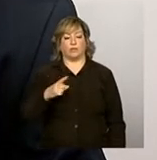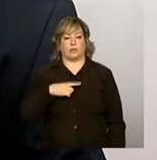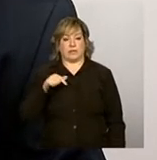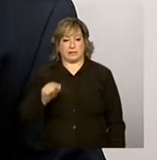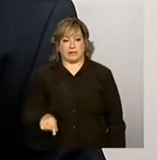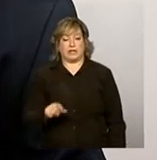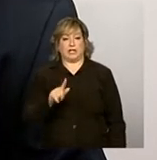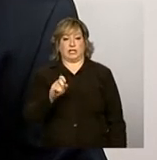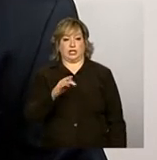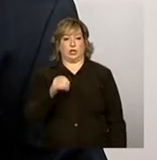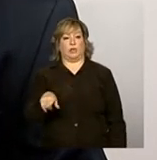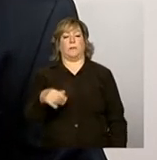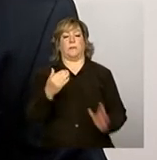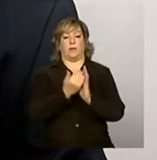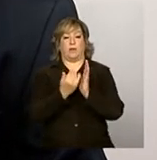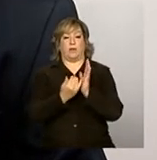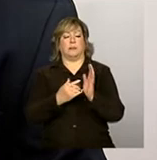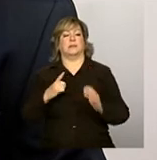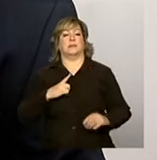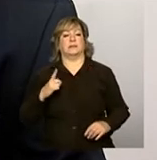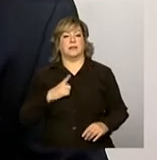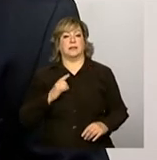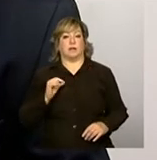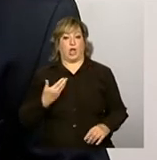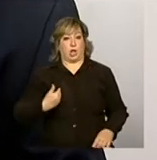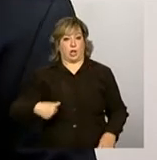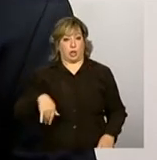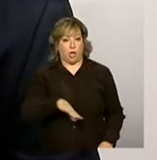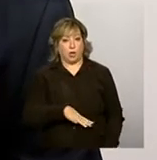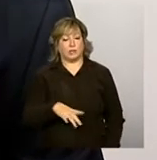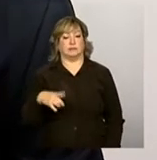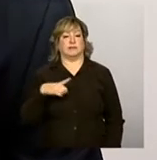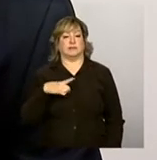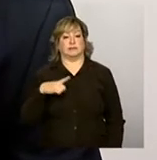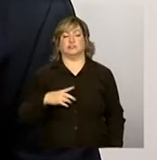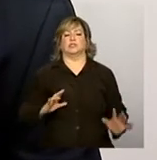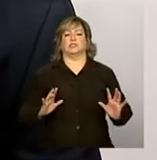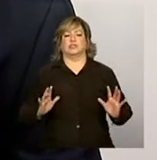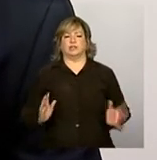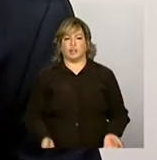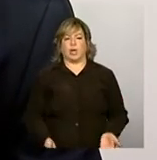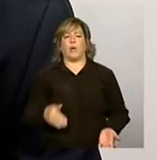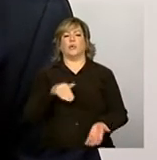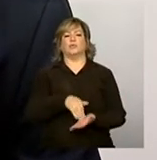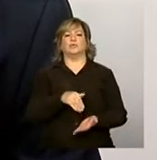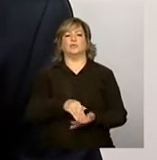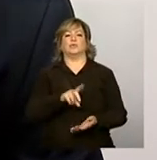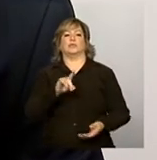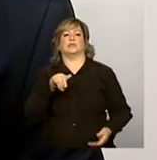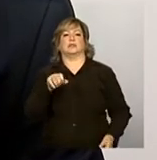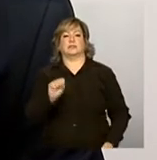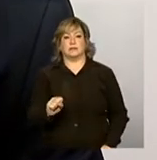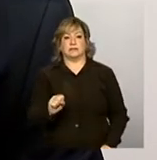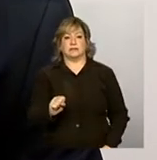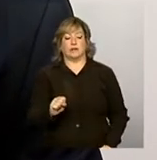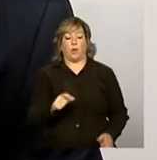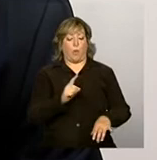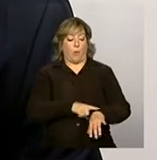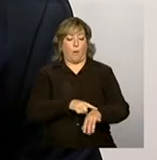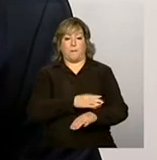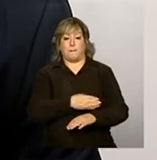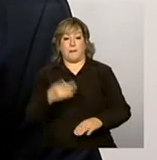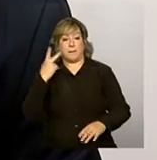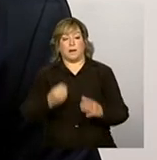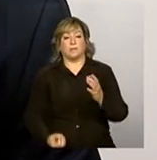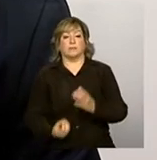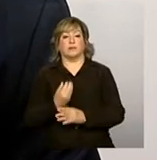gestor do programa tem. Nós estamos já nos últimos dias do prazo para lançamento